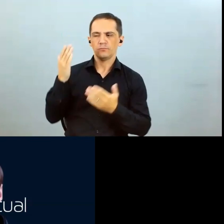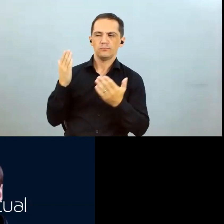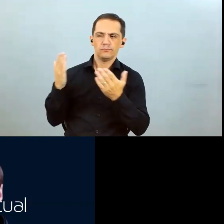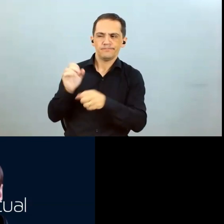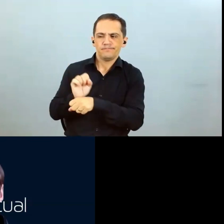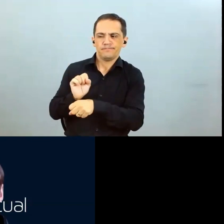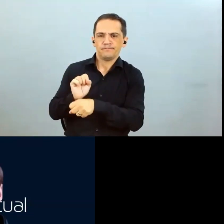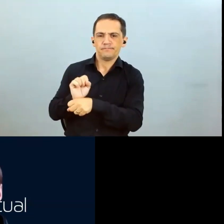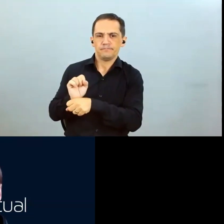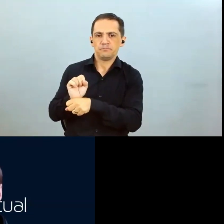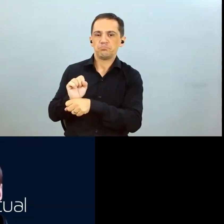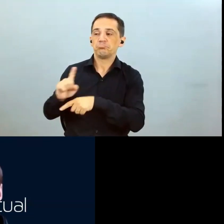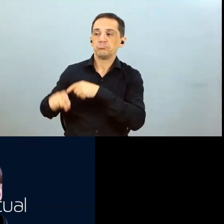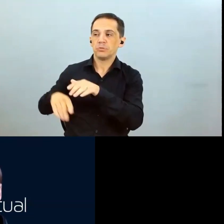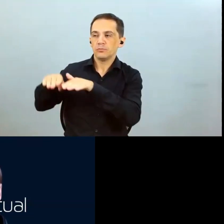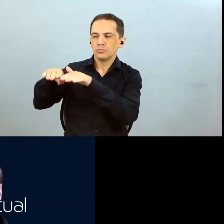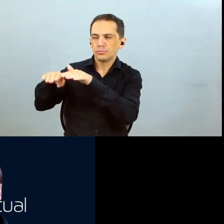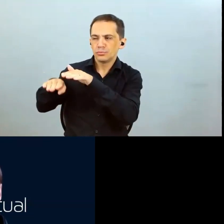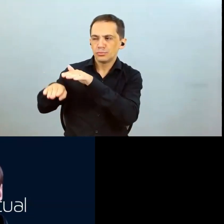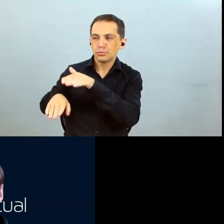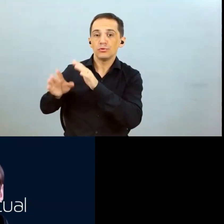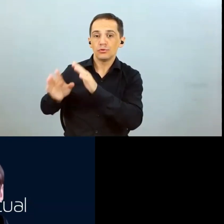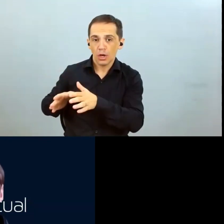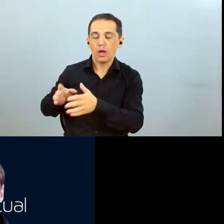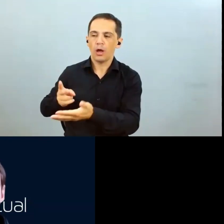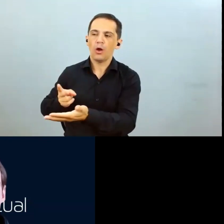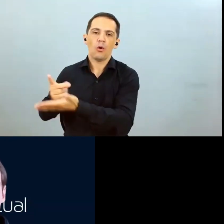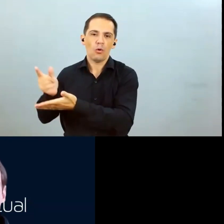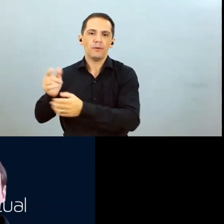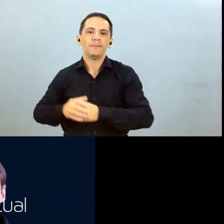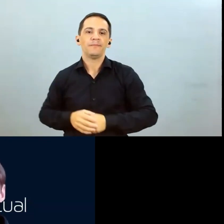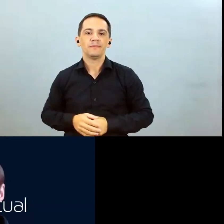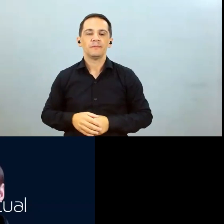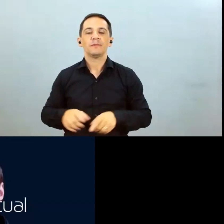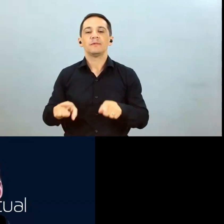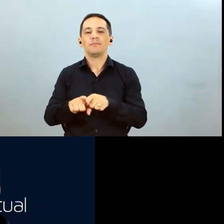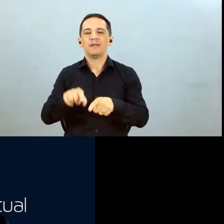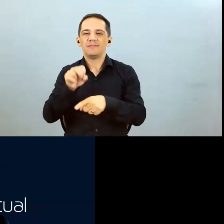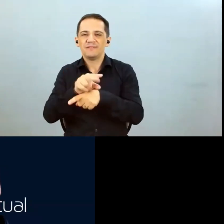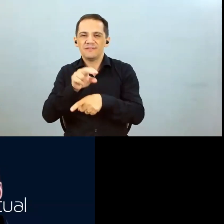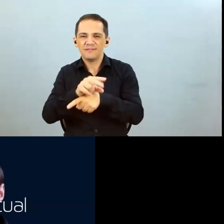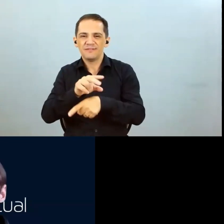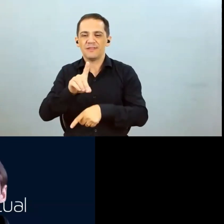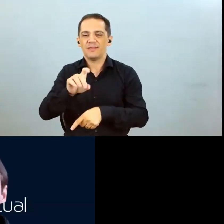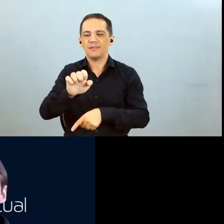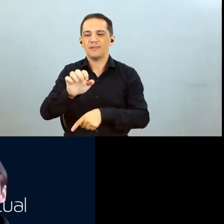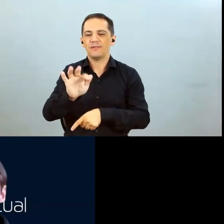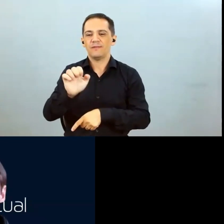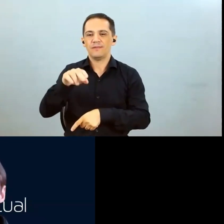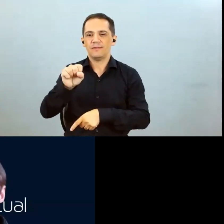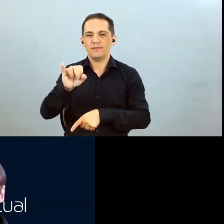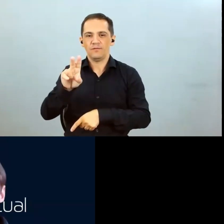barato do que os preços estavam há um mês atrás. A parte dos defensivos, nós estamos negociando com as companhias, não fechamos ainda os